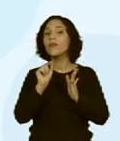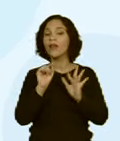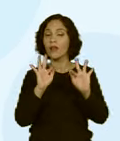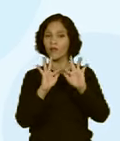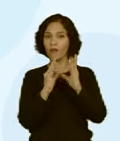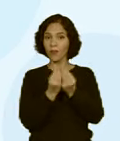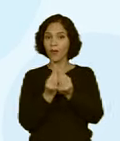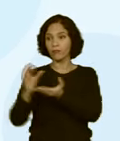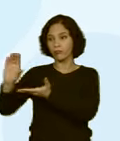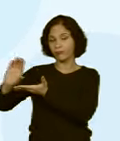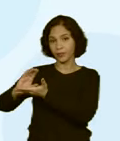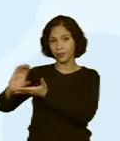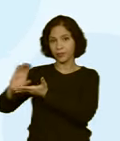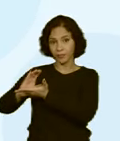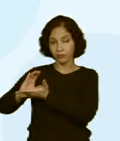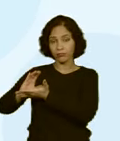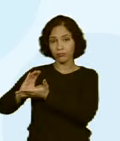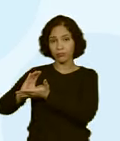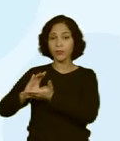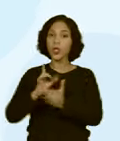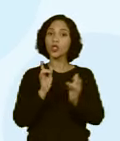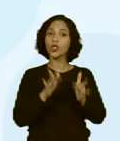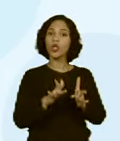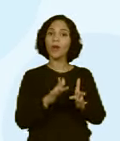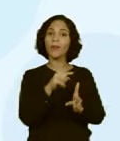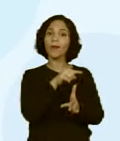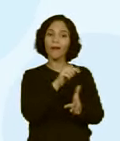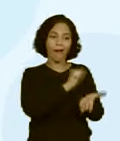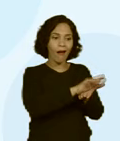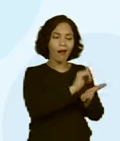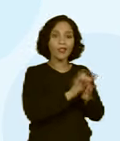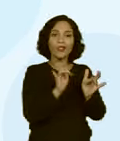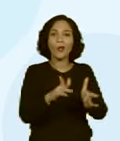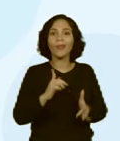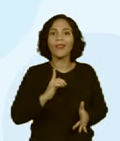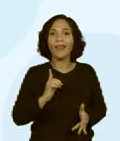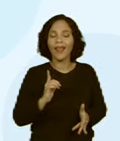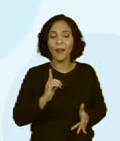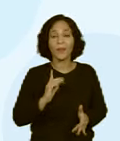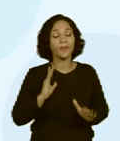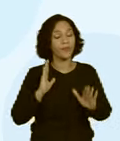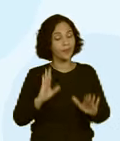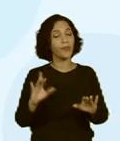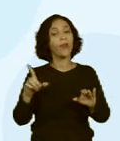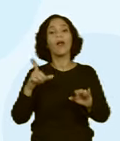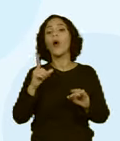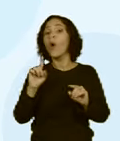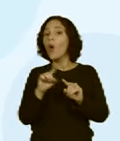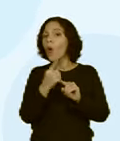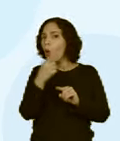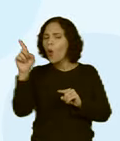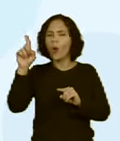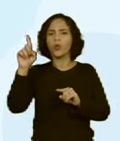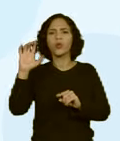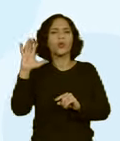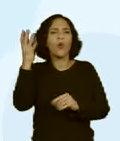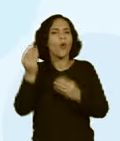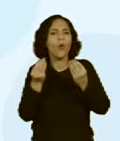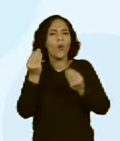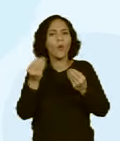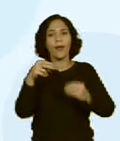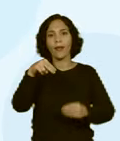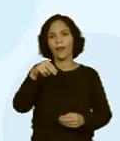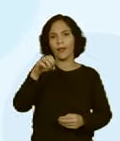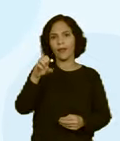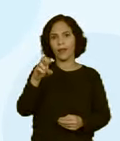que recebe e sobra dinheiro para poupar. Agora, tem a situação do saldo neutro, ou seja, quando as